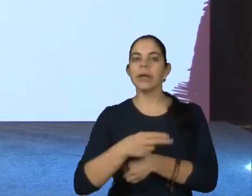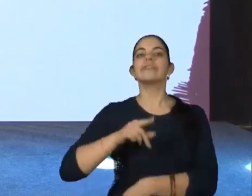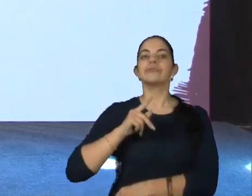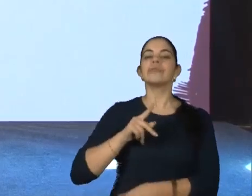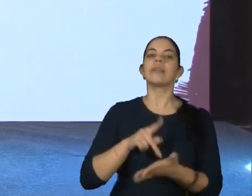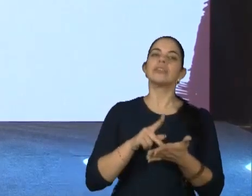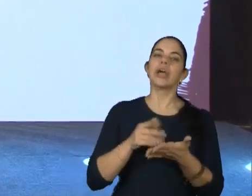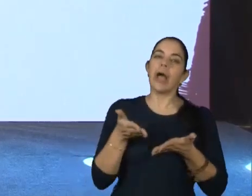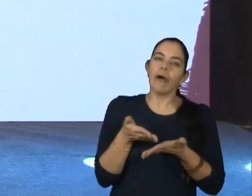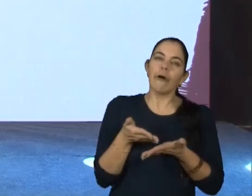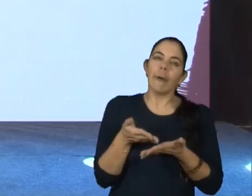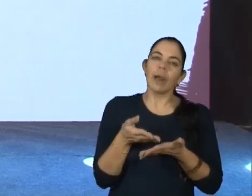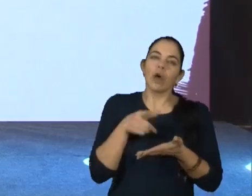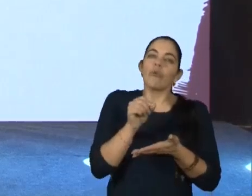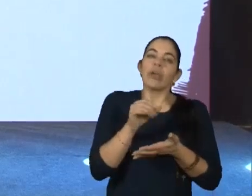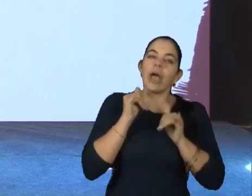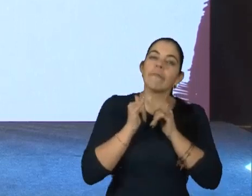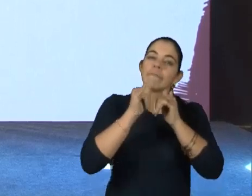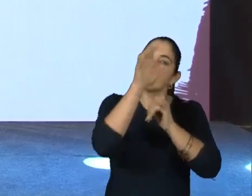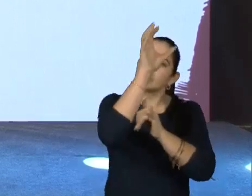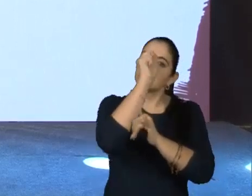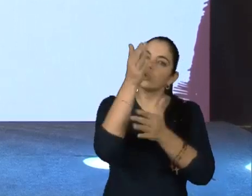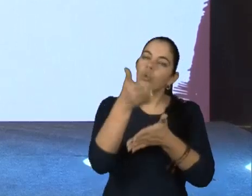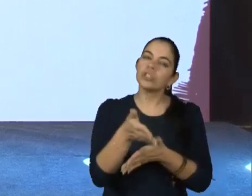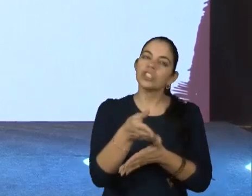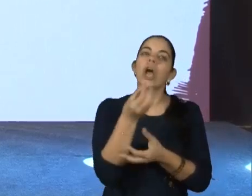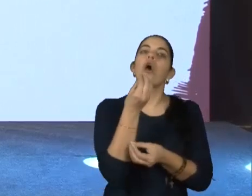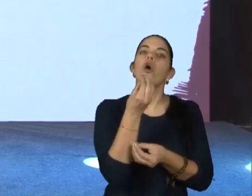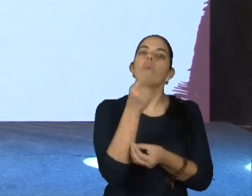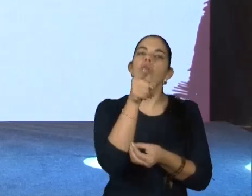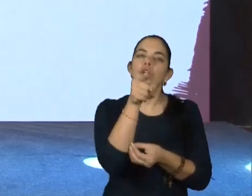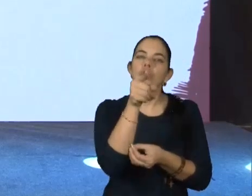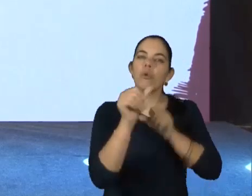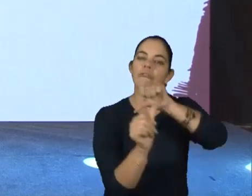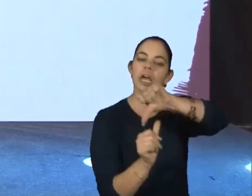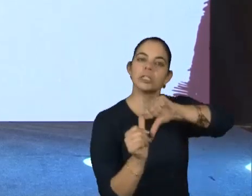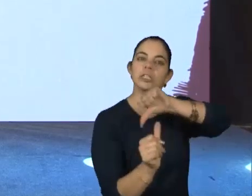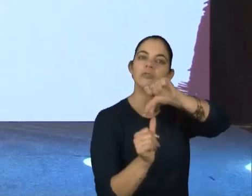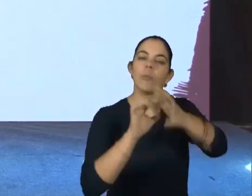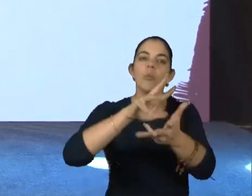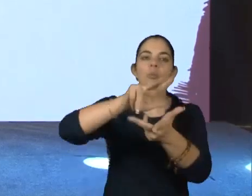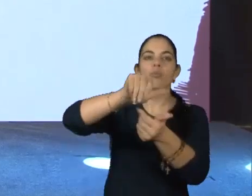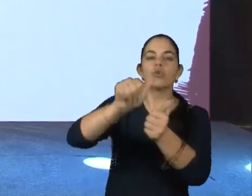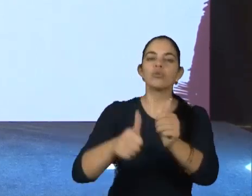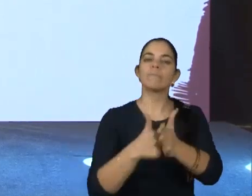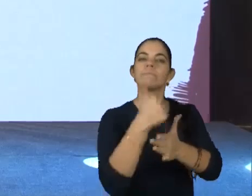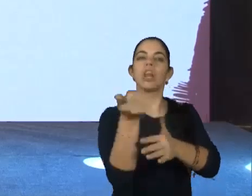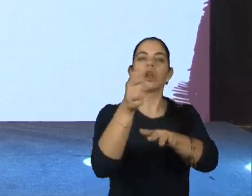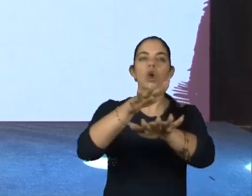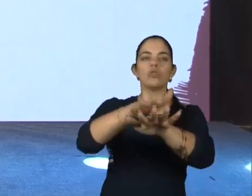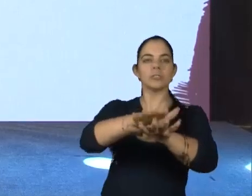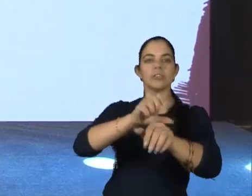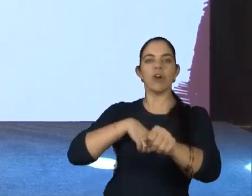E agora, de acordo com o que foi aprendido hoje, como você pretende transformar o mundo em um lugar inclusivo